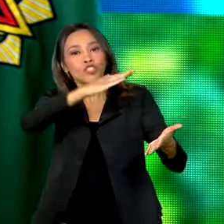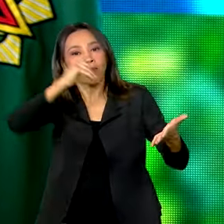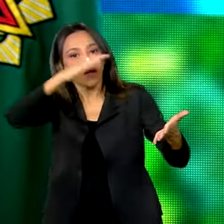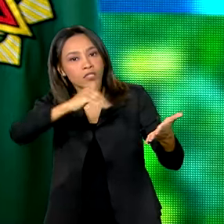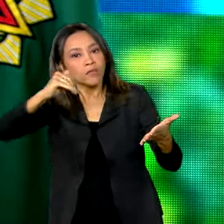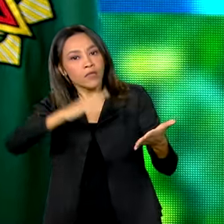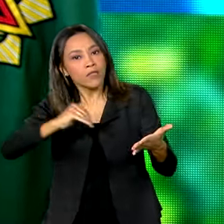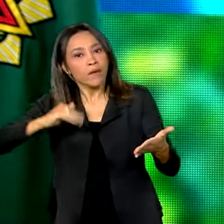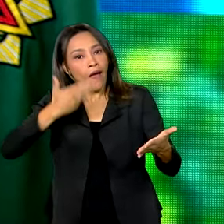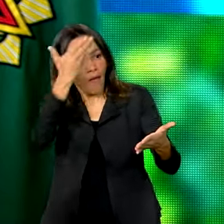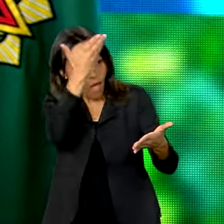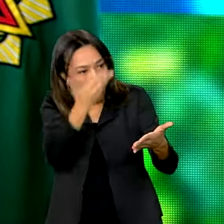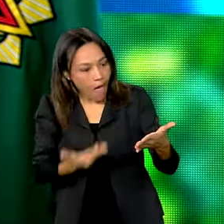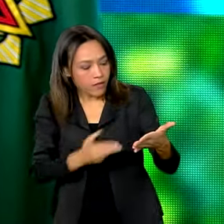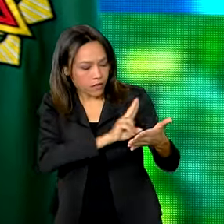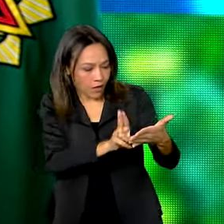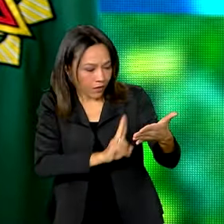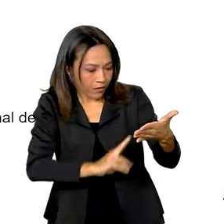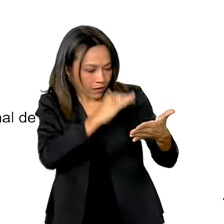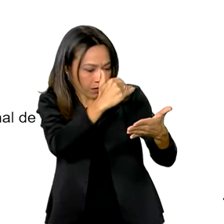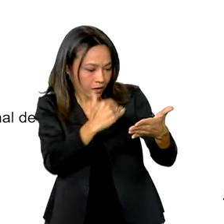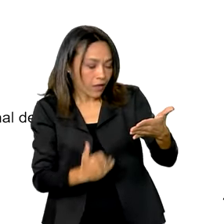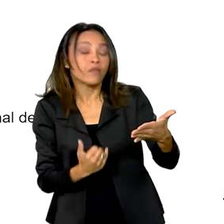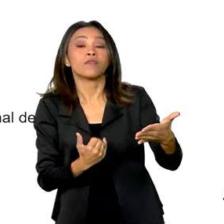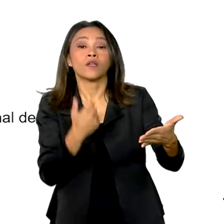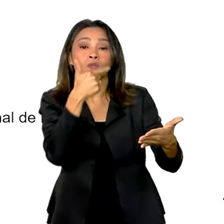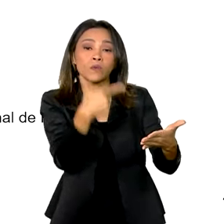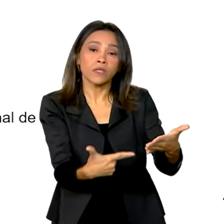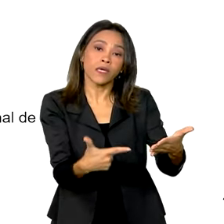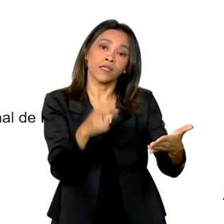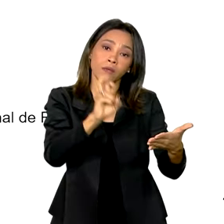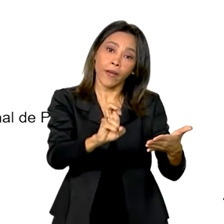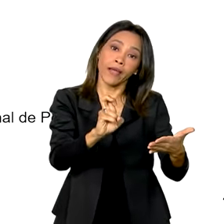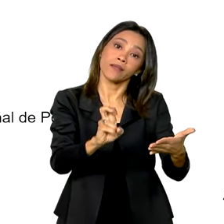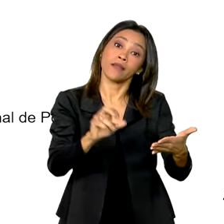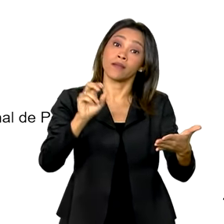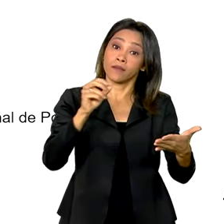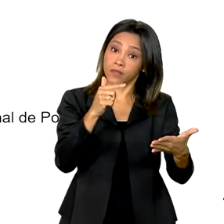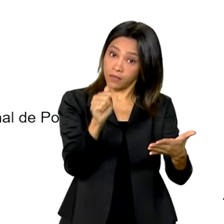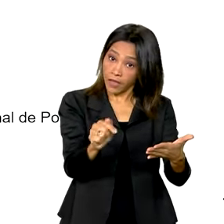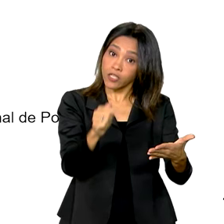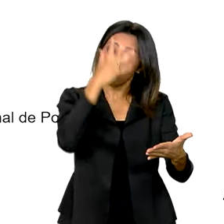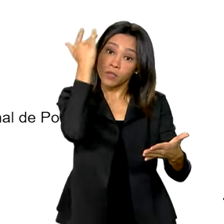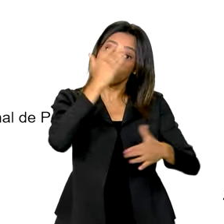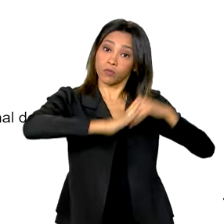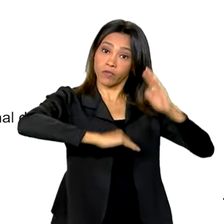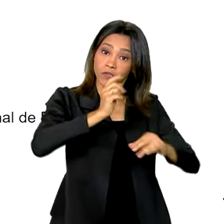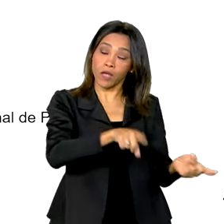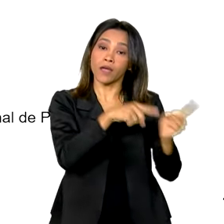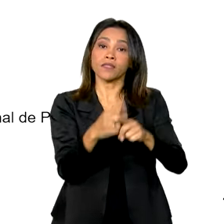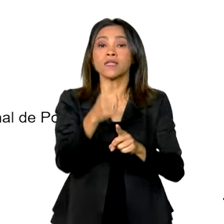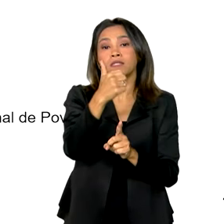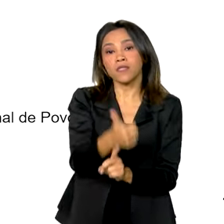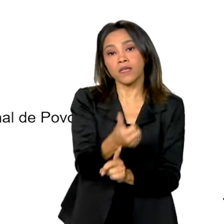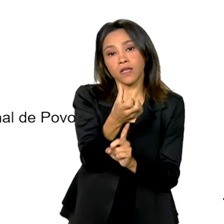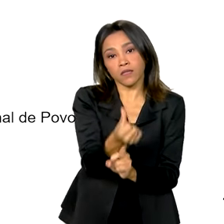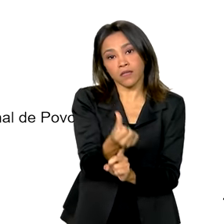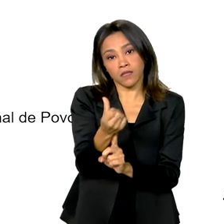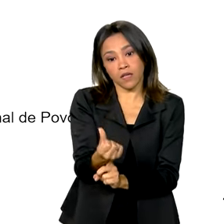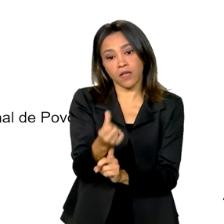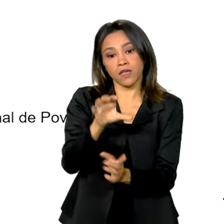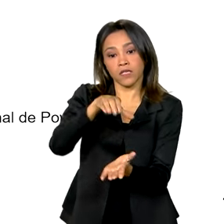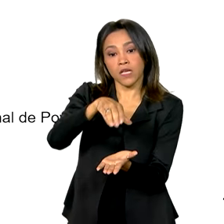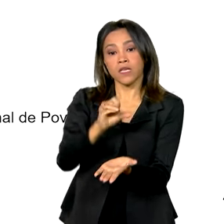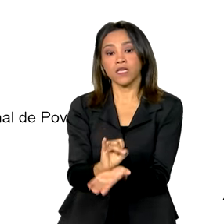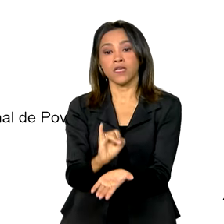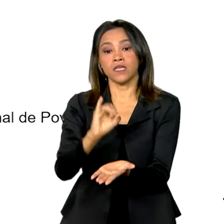cadastro de reserva de 257 servidores para o IBAMA, 166 servidores para o